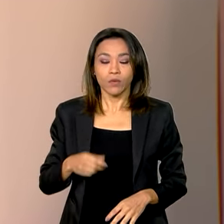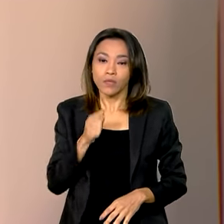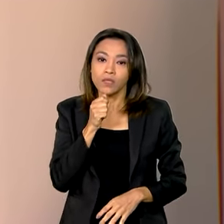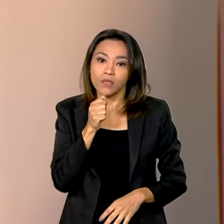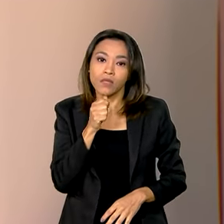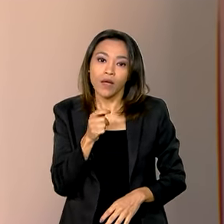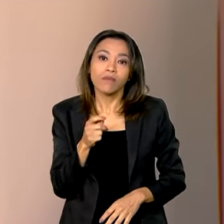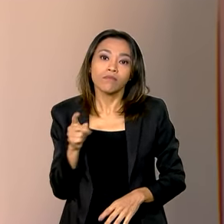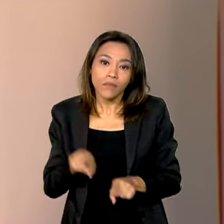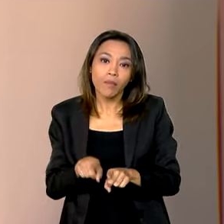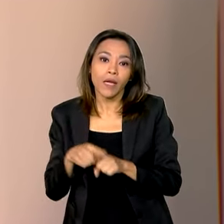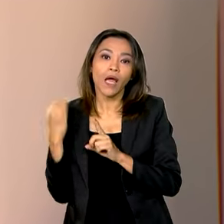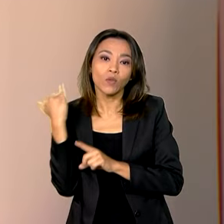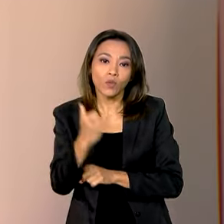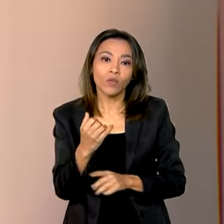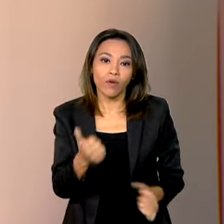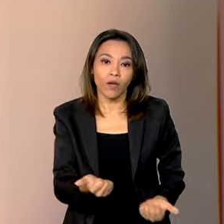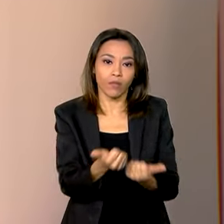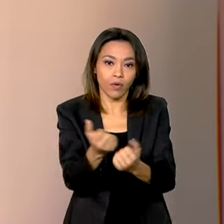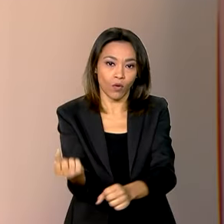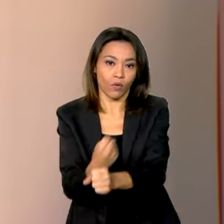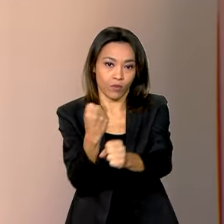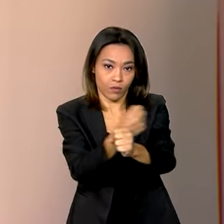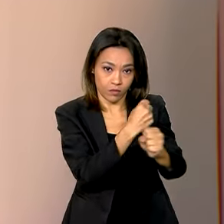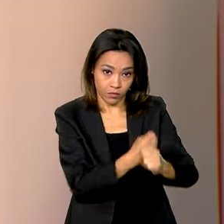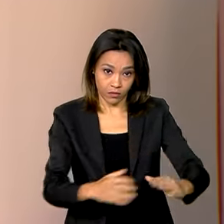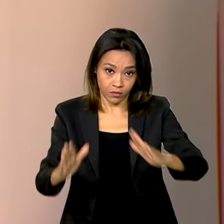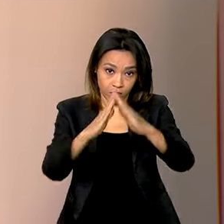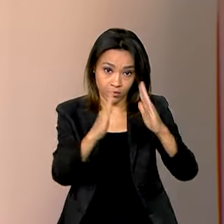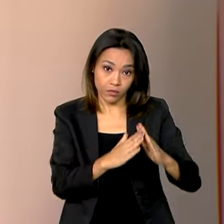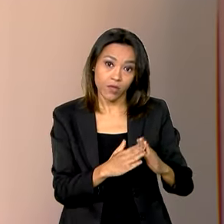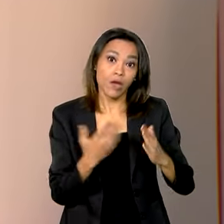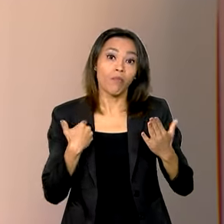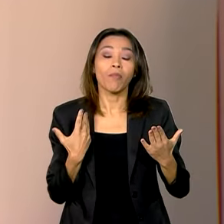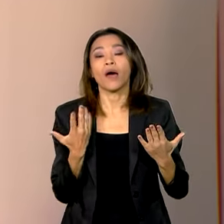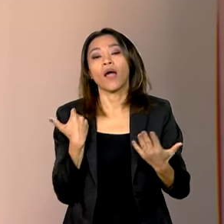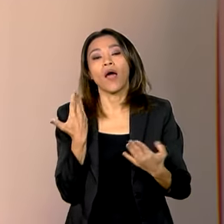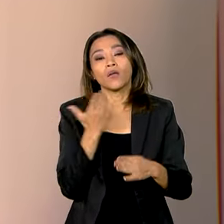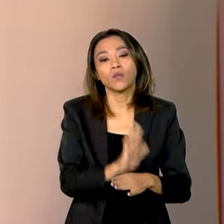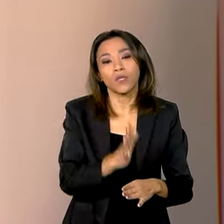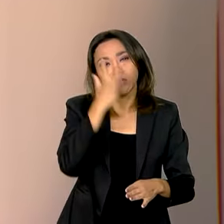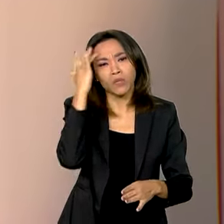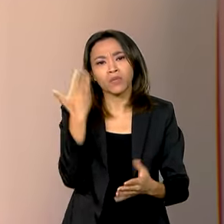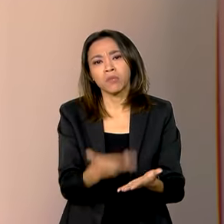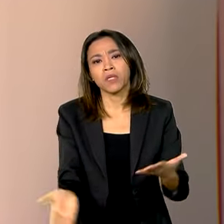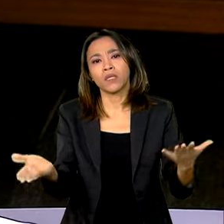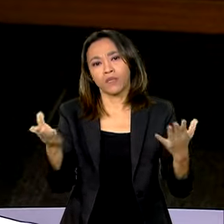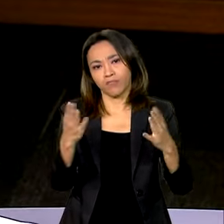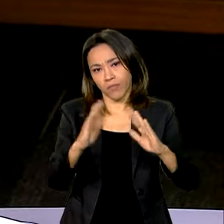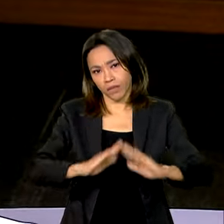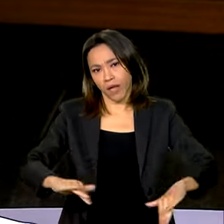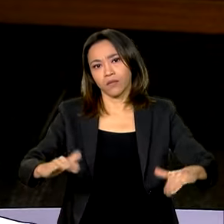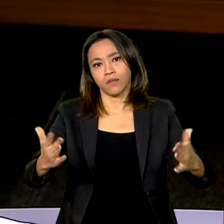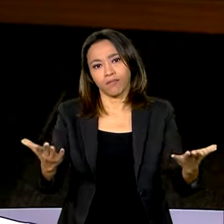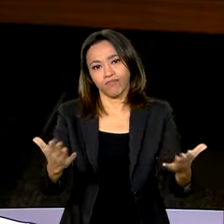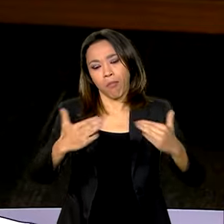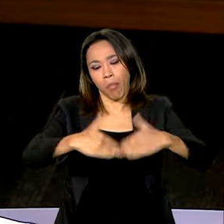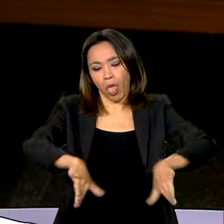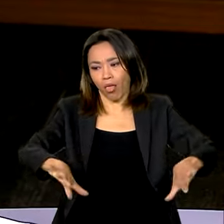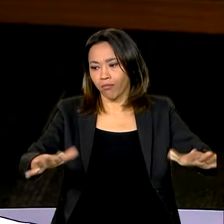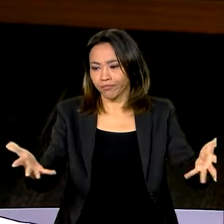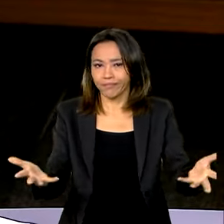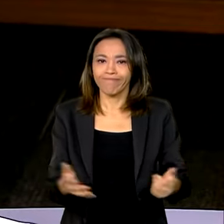esforço de reconstrução das casas para atender aos milhares de desabrigados abrigados no estado. tem diversos